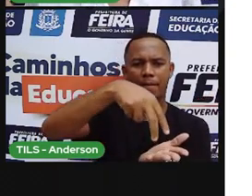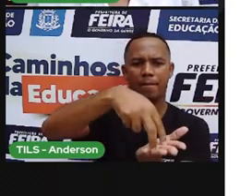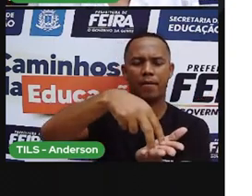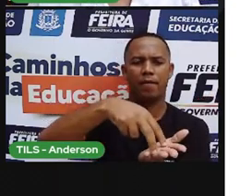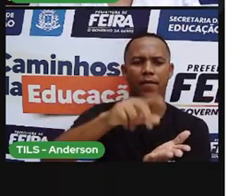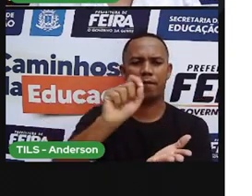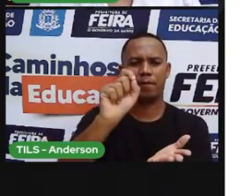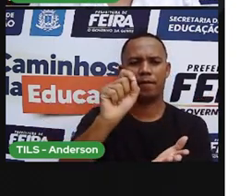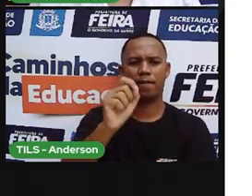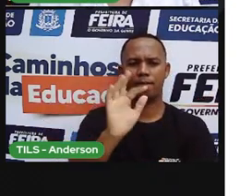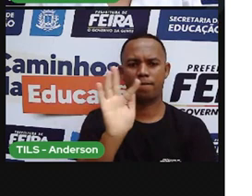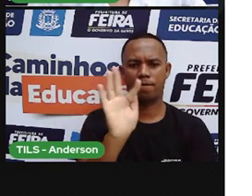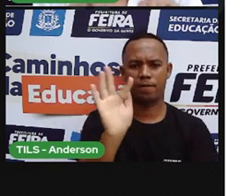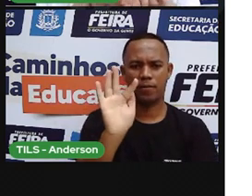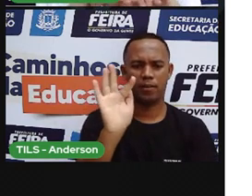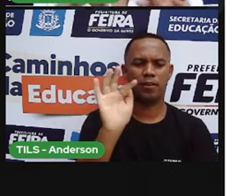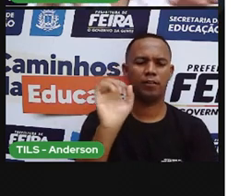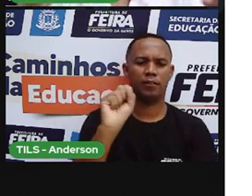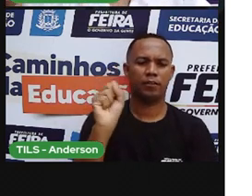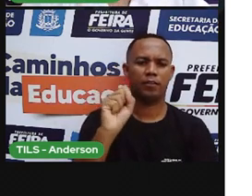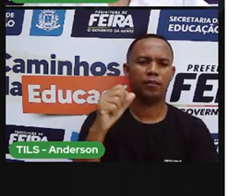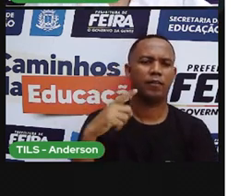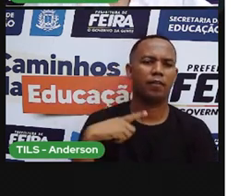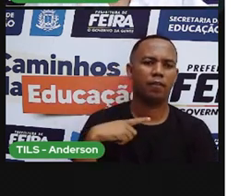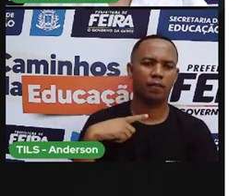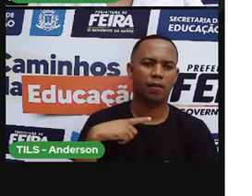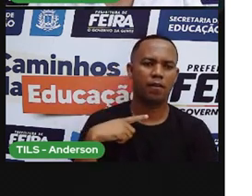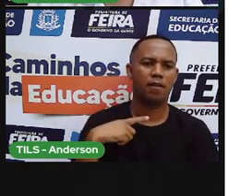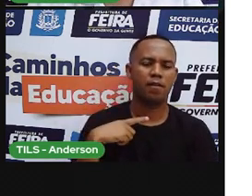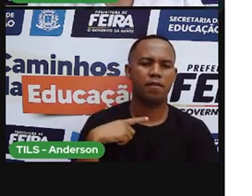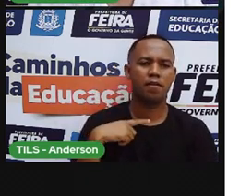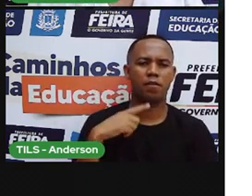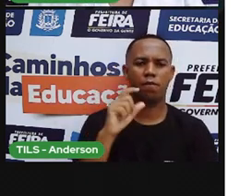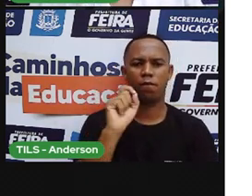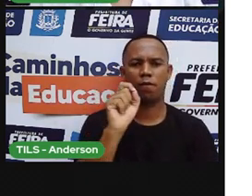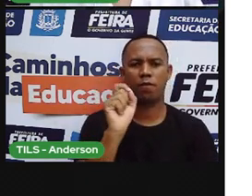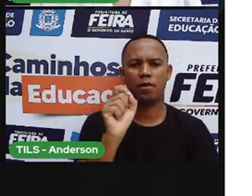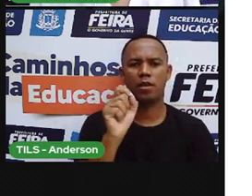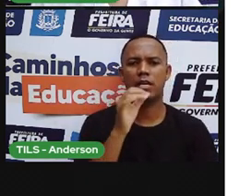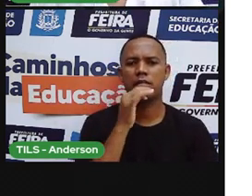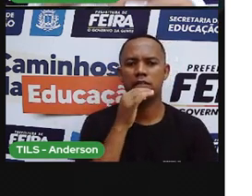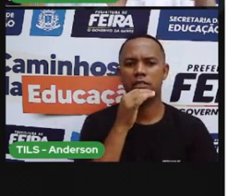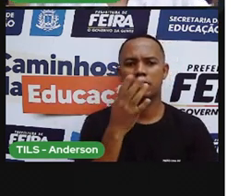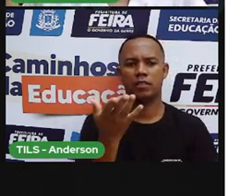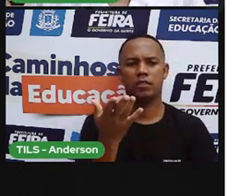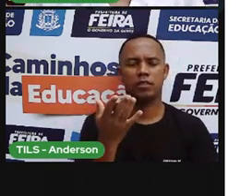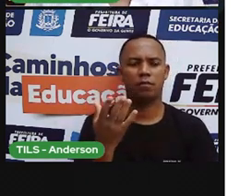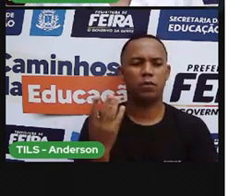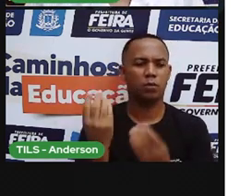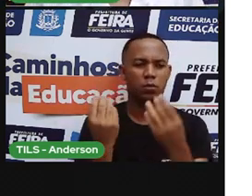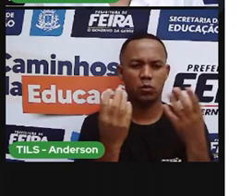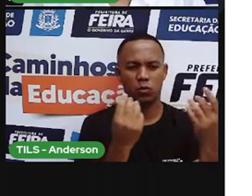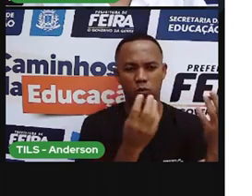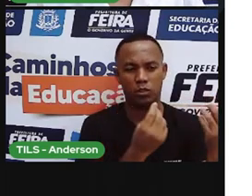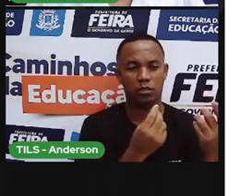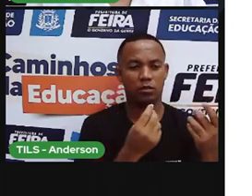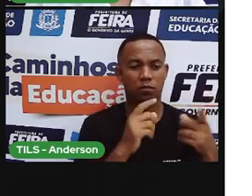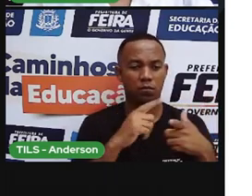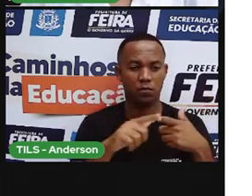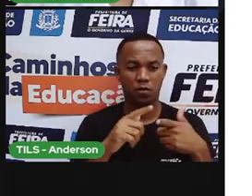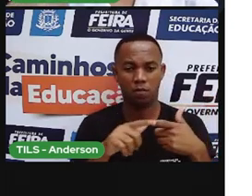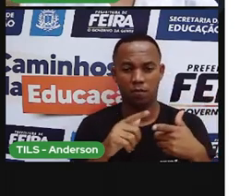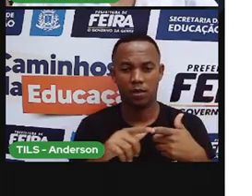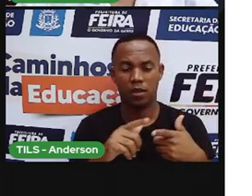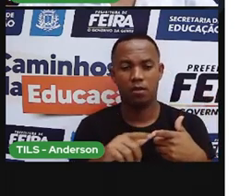E a feira de Santana, ela possui um lençóis preáticos, né? Bem extensos.